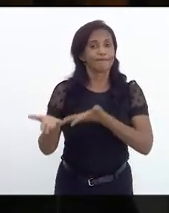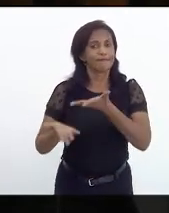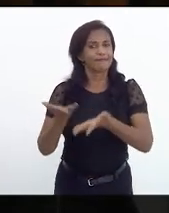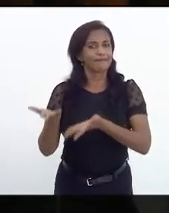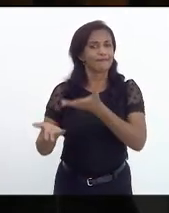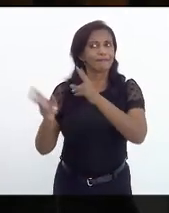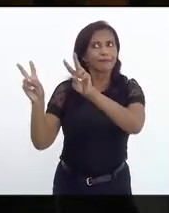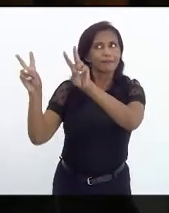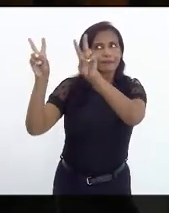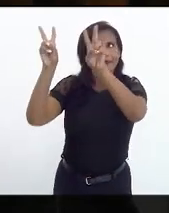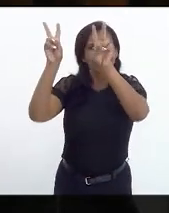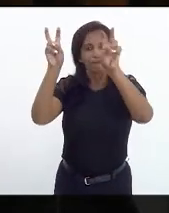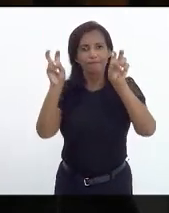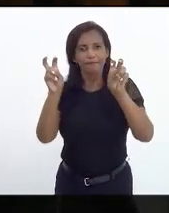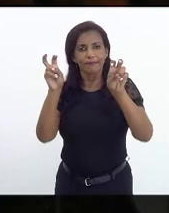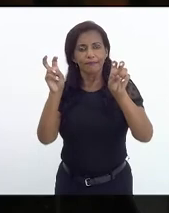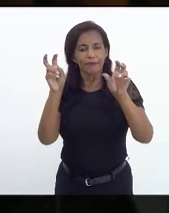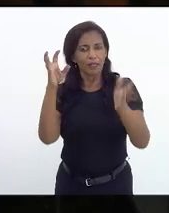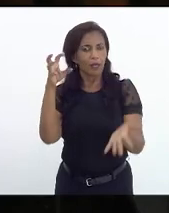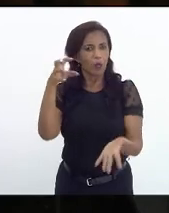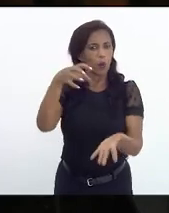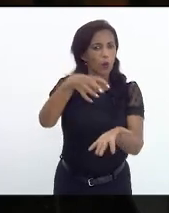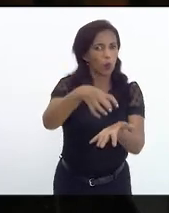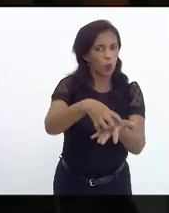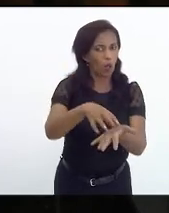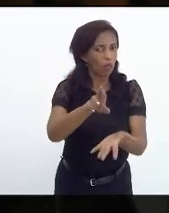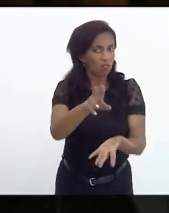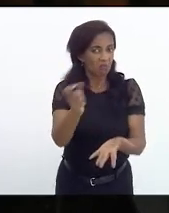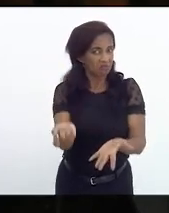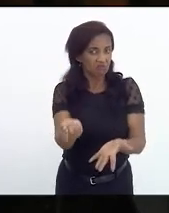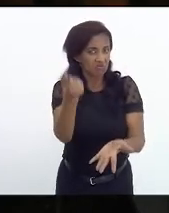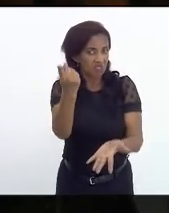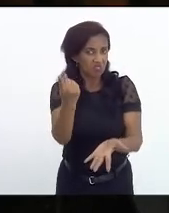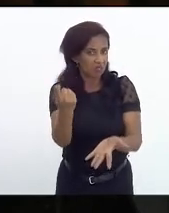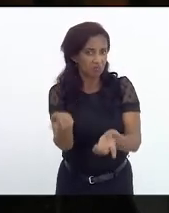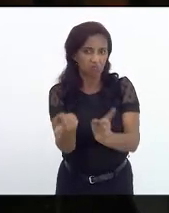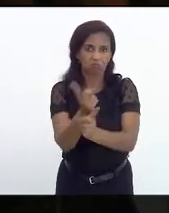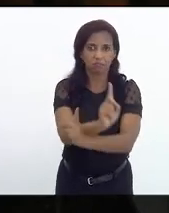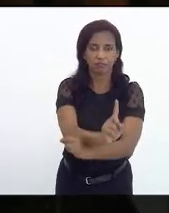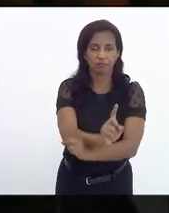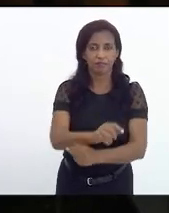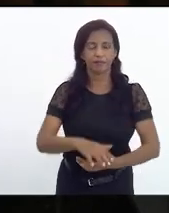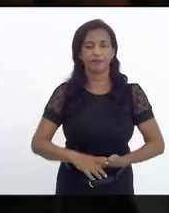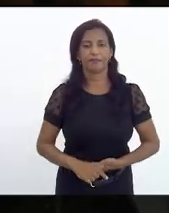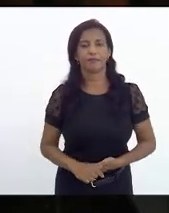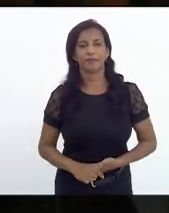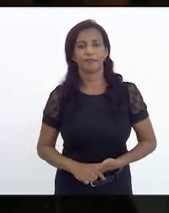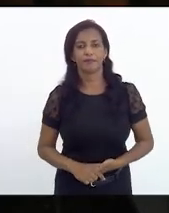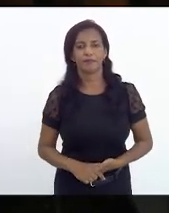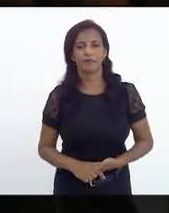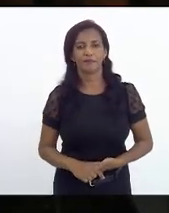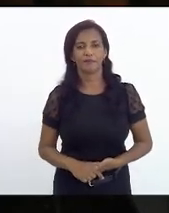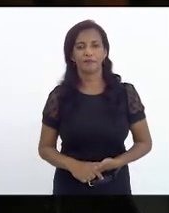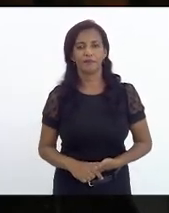absolutamente central e que não é estranho aqui ao Parlamento, ao contrário, desde a primeira